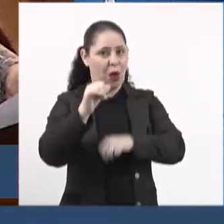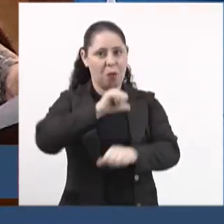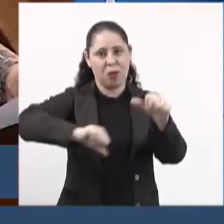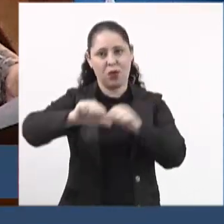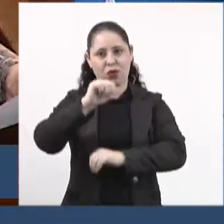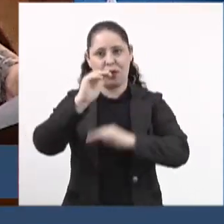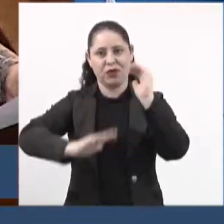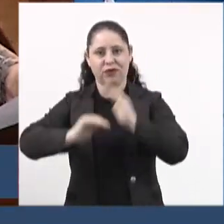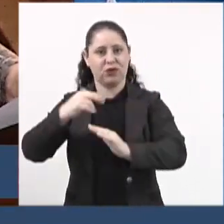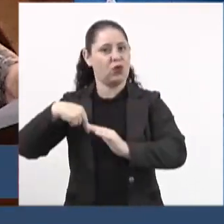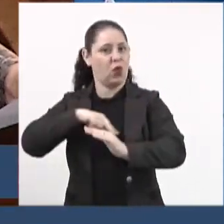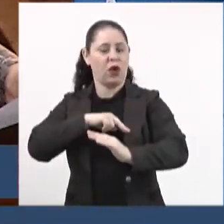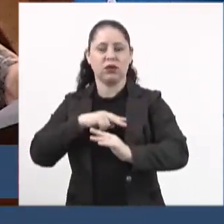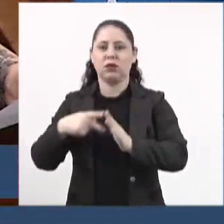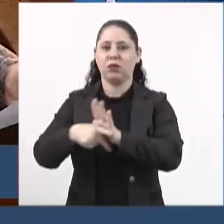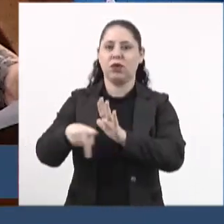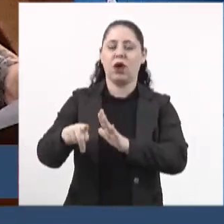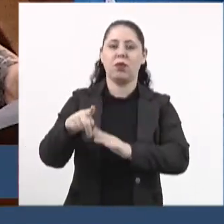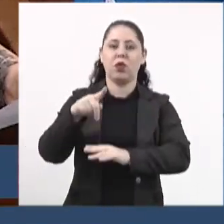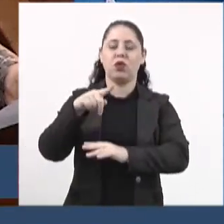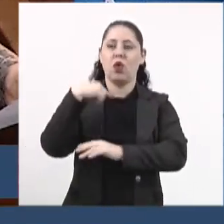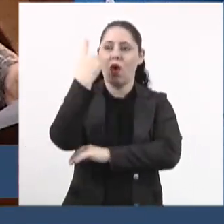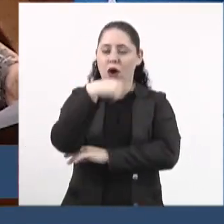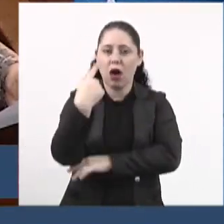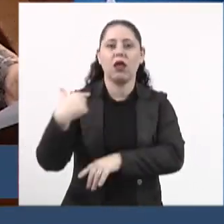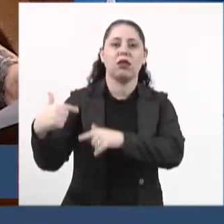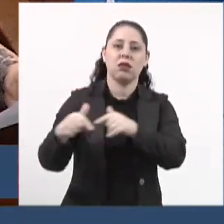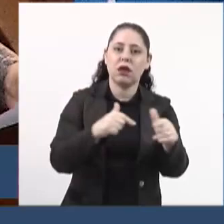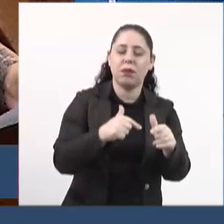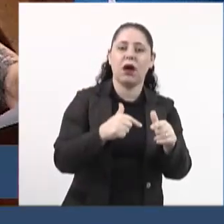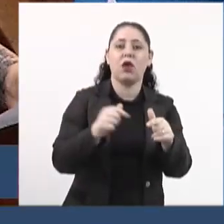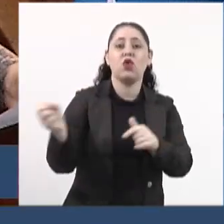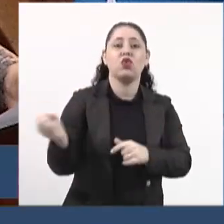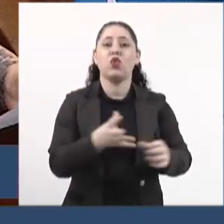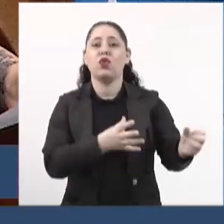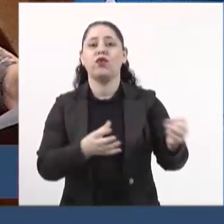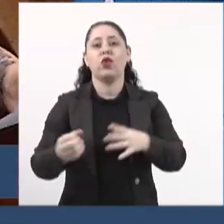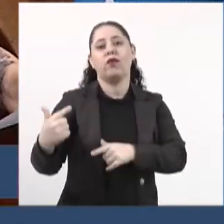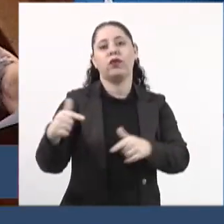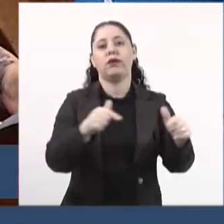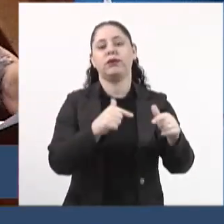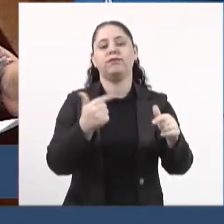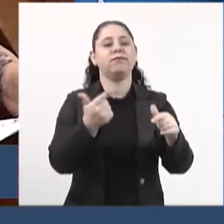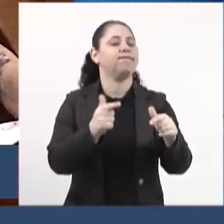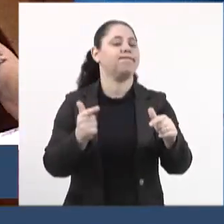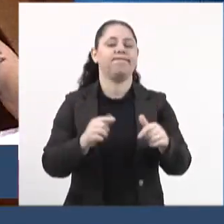profissão na questão de carga horária. na questão de novas formas de trabalho.